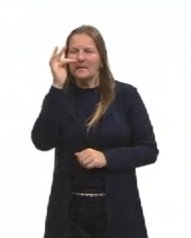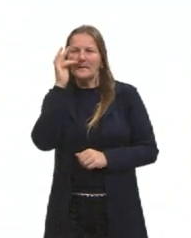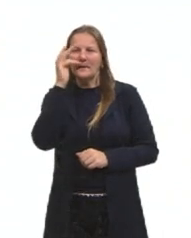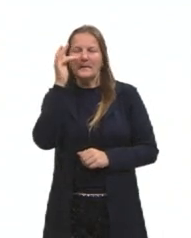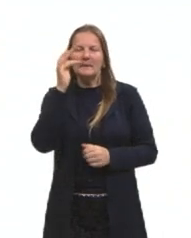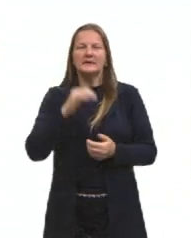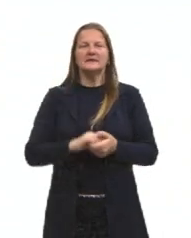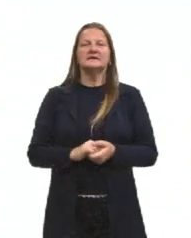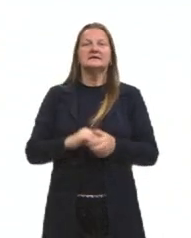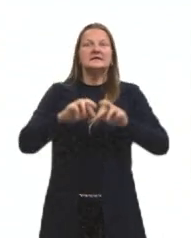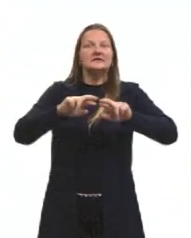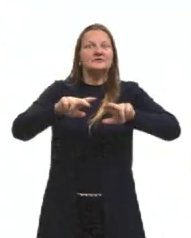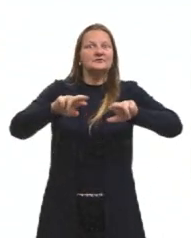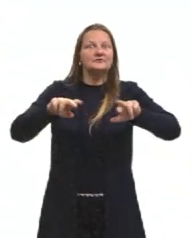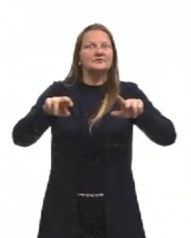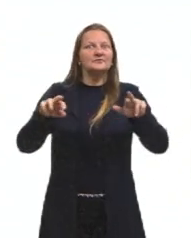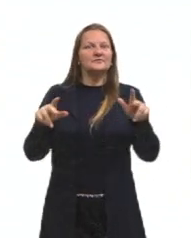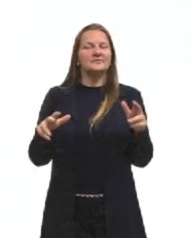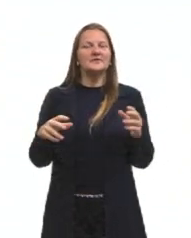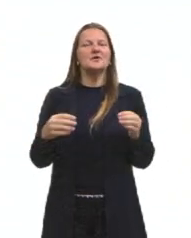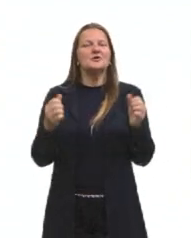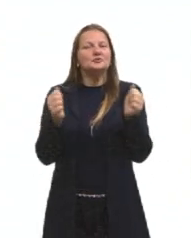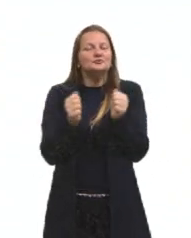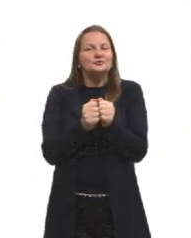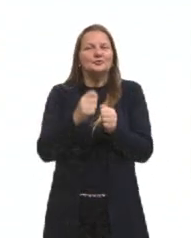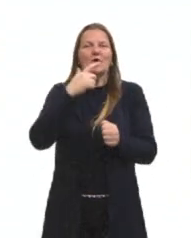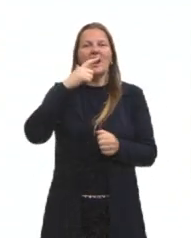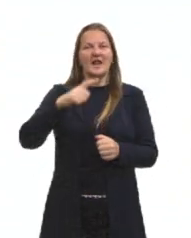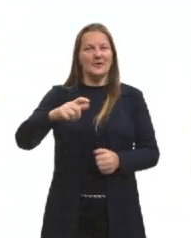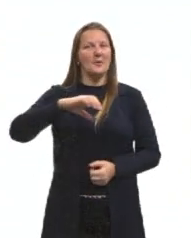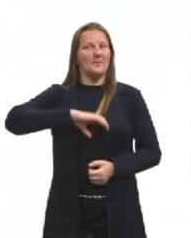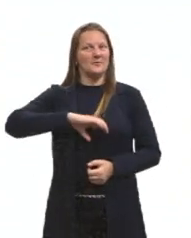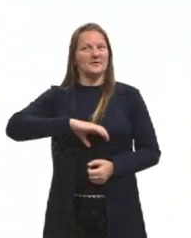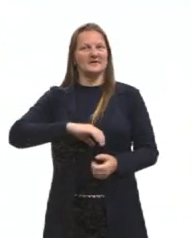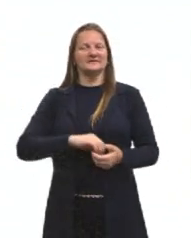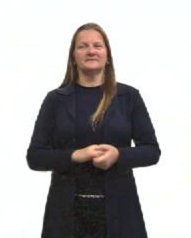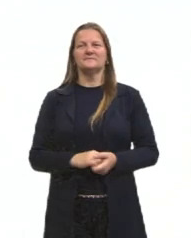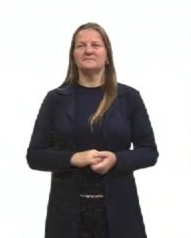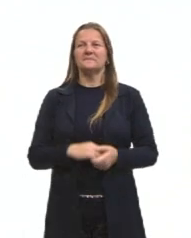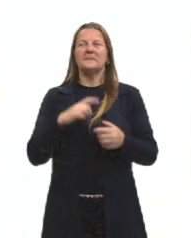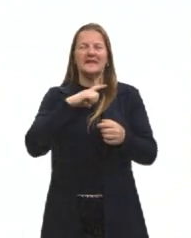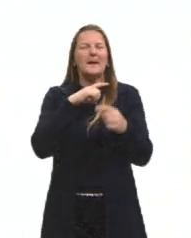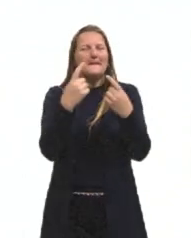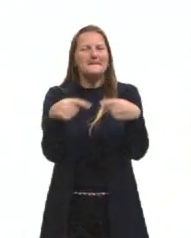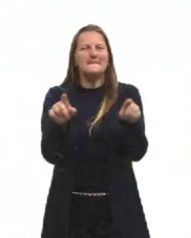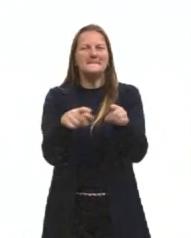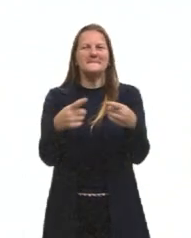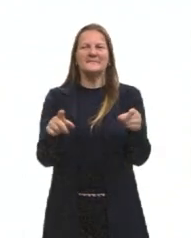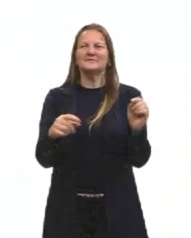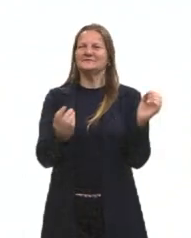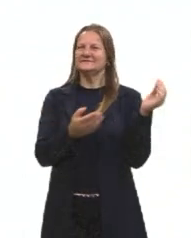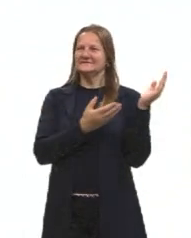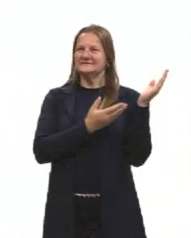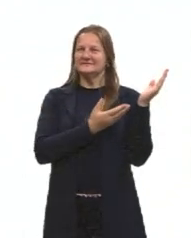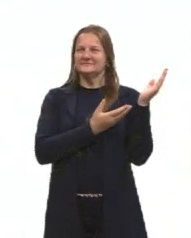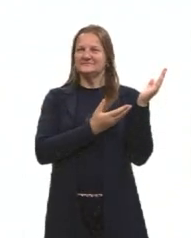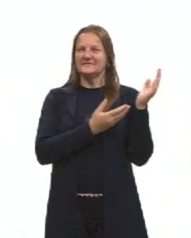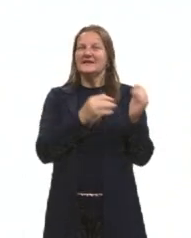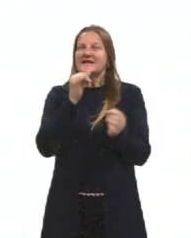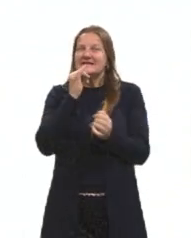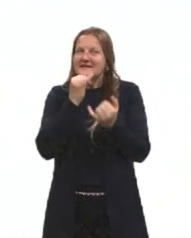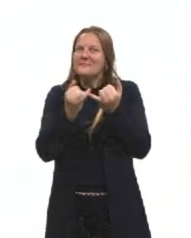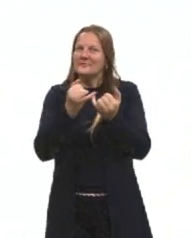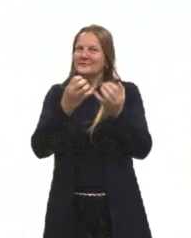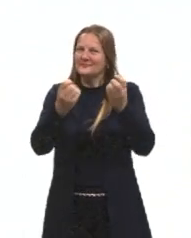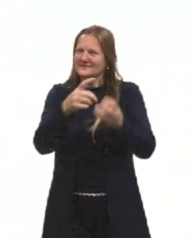várias outras palavras que permeiam a nossa língua portuguesa. Então, aqui é o melhor exemplo que eu